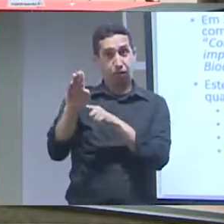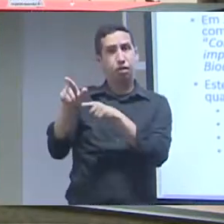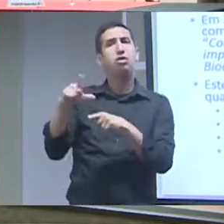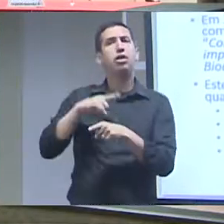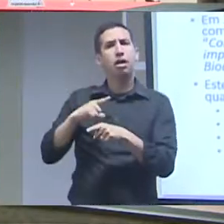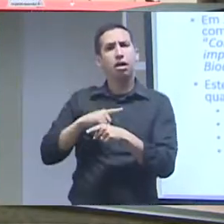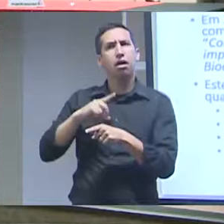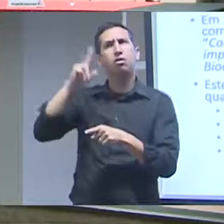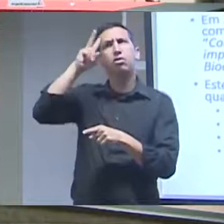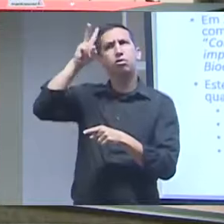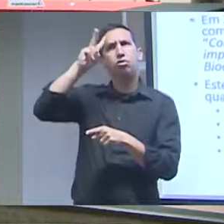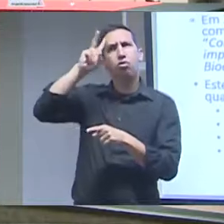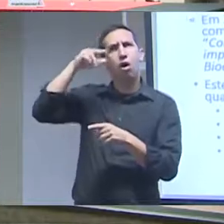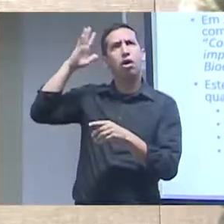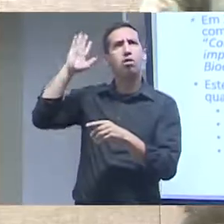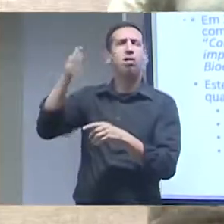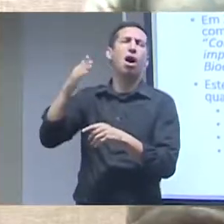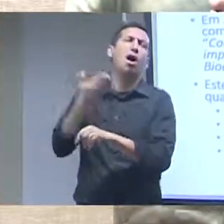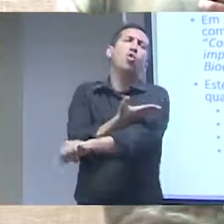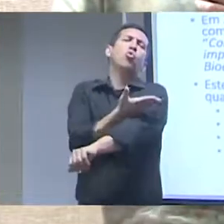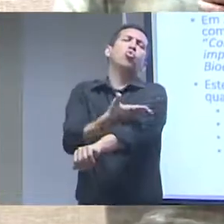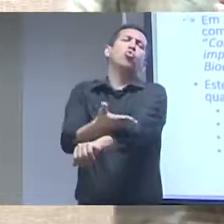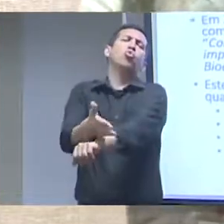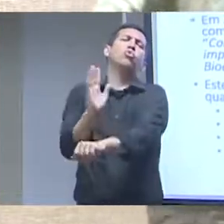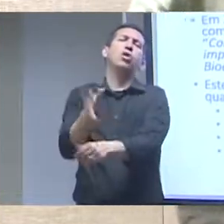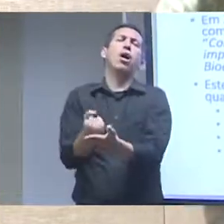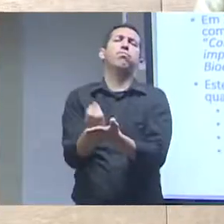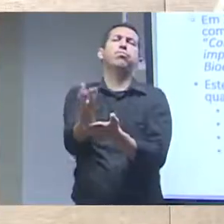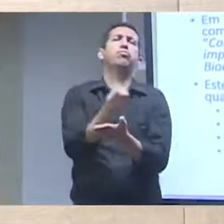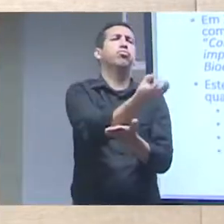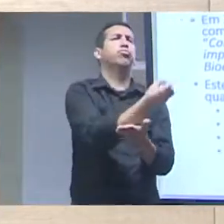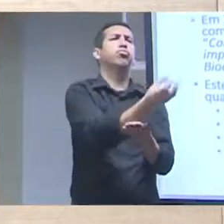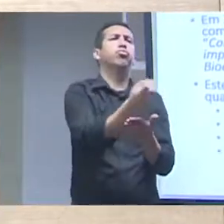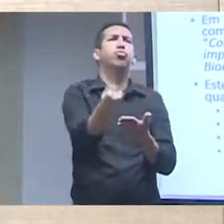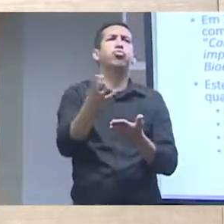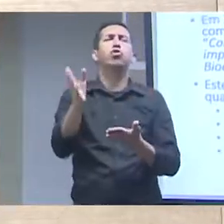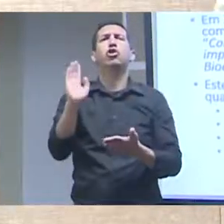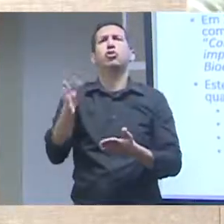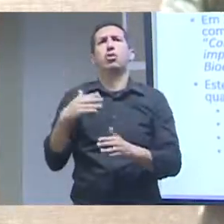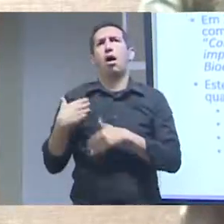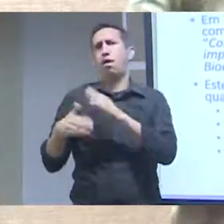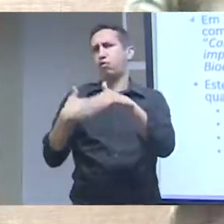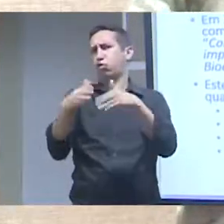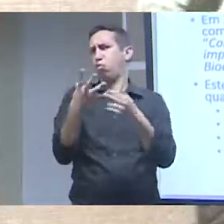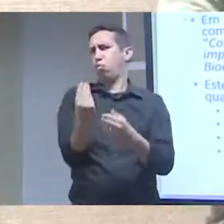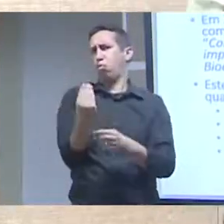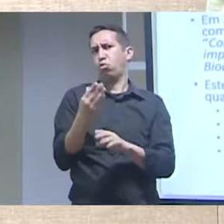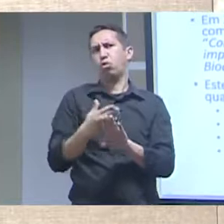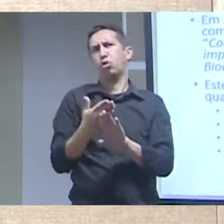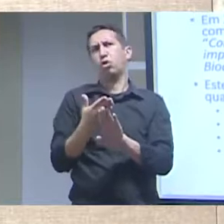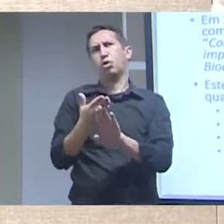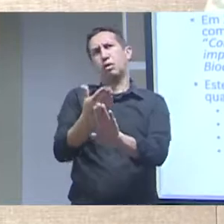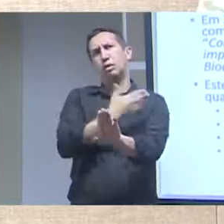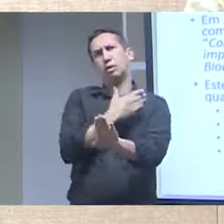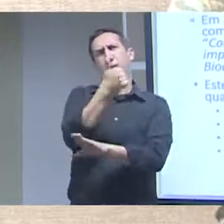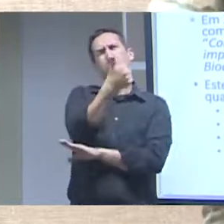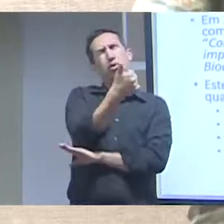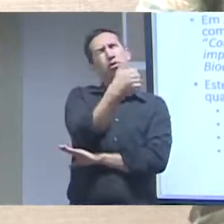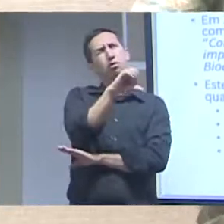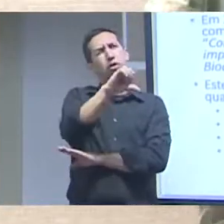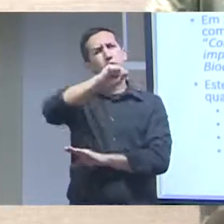Então, como eu falei, o Jardim já tem essa história de compartilhar dados das suas coleções científicas, porque a botânica